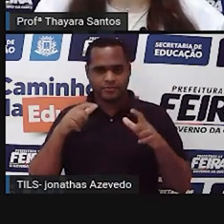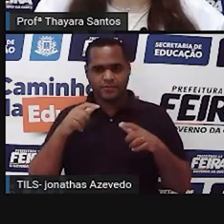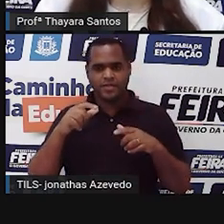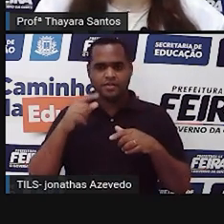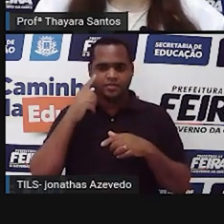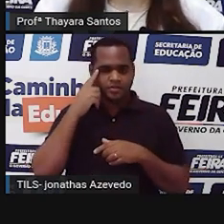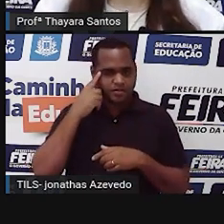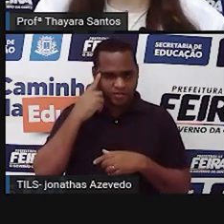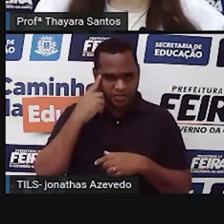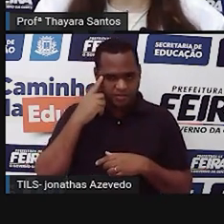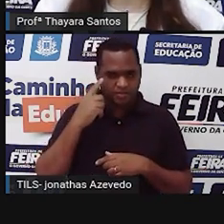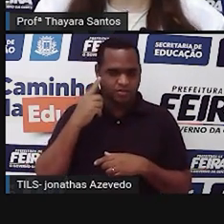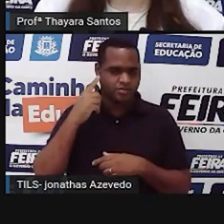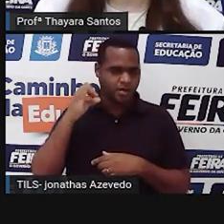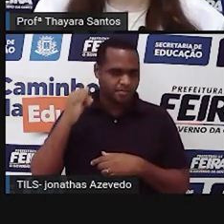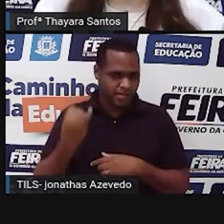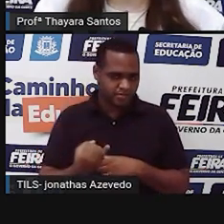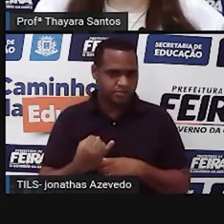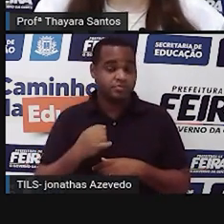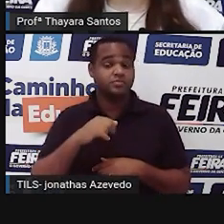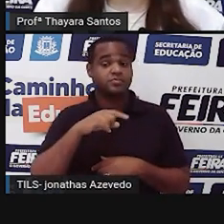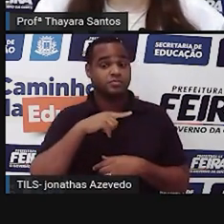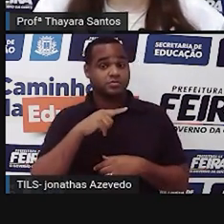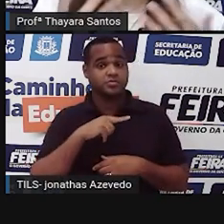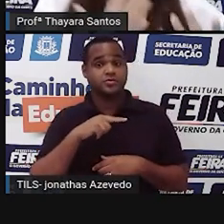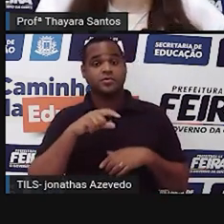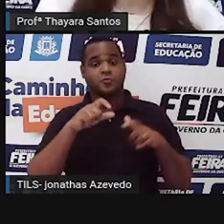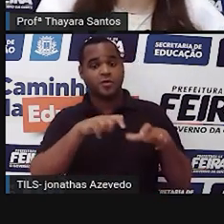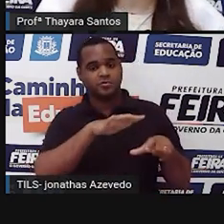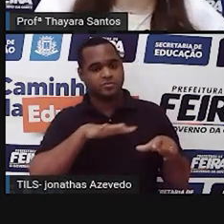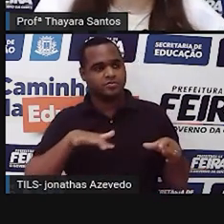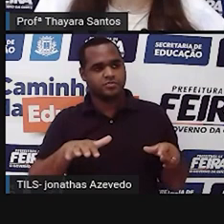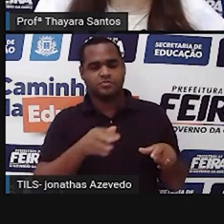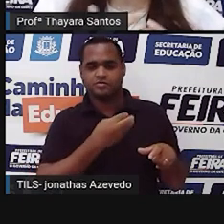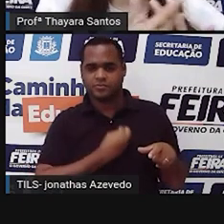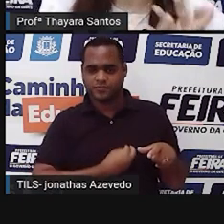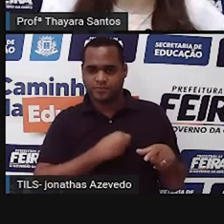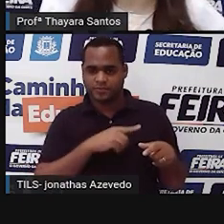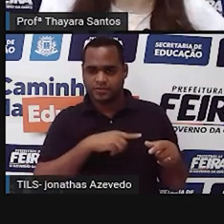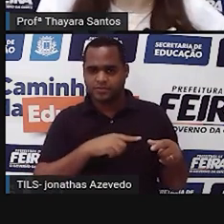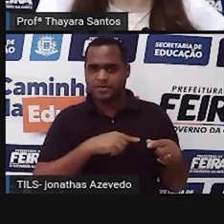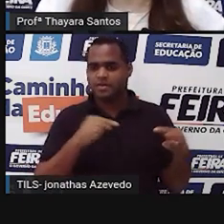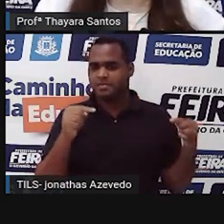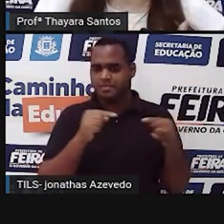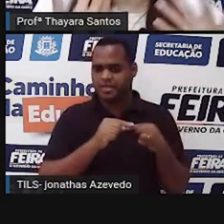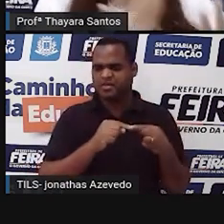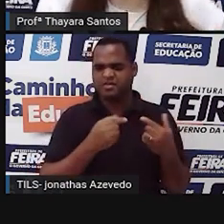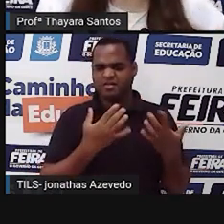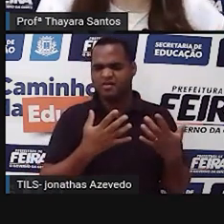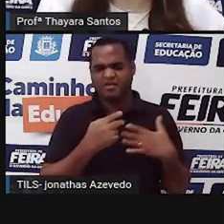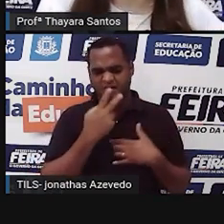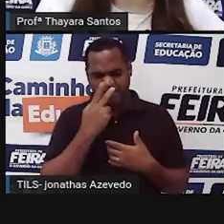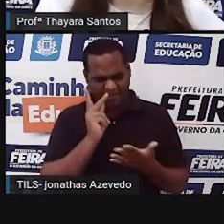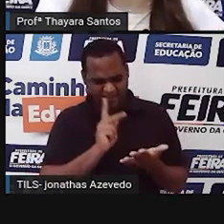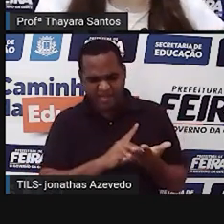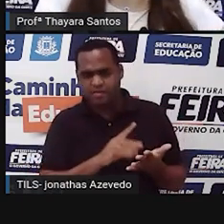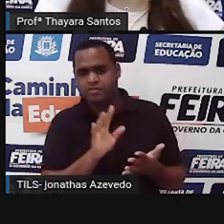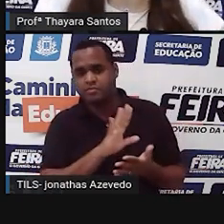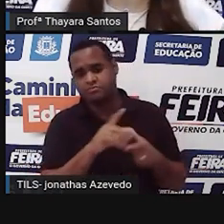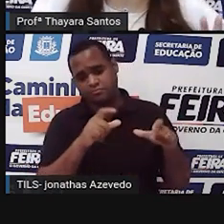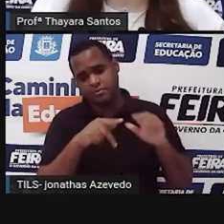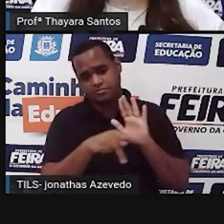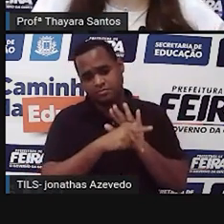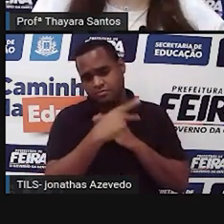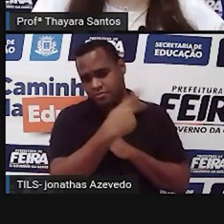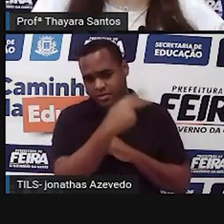a astrologia. Então, gente não pode deixar de validar isso, porque isso faz parte da cultura de um